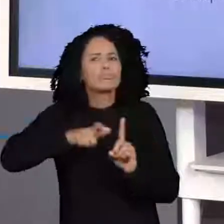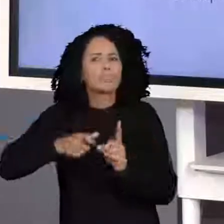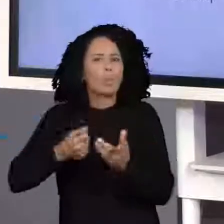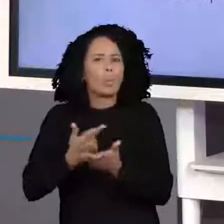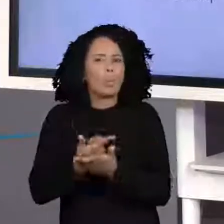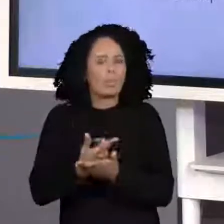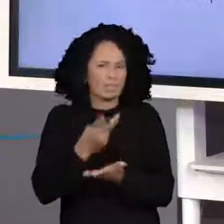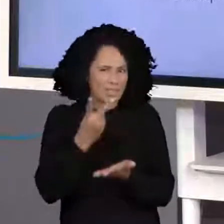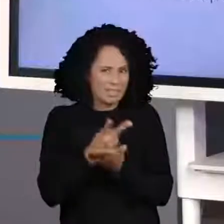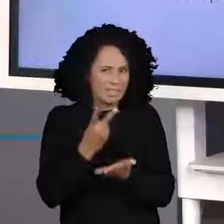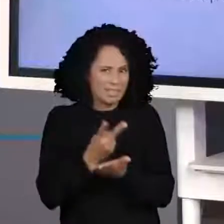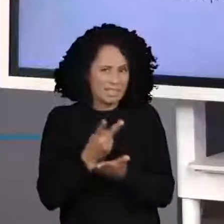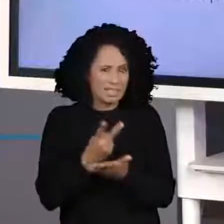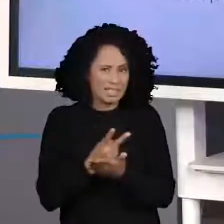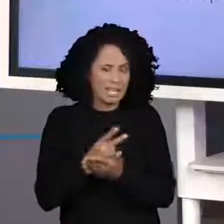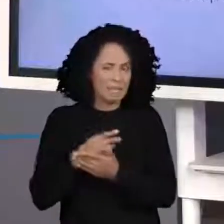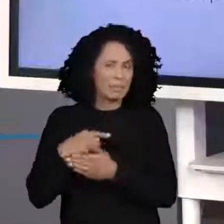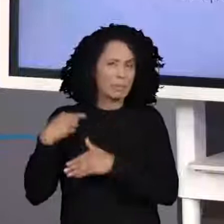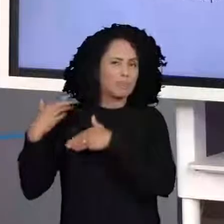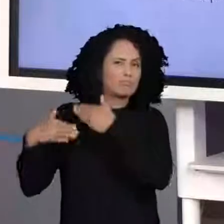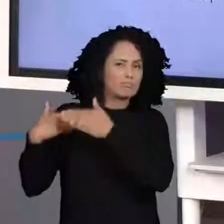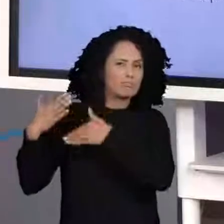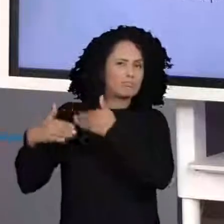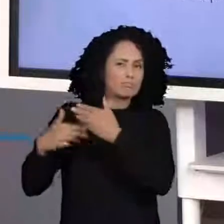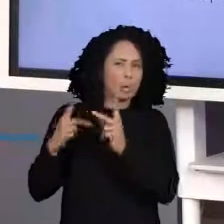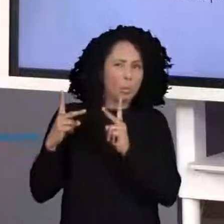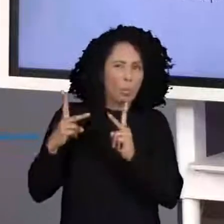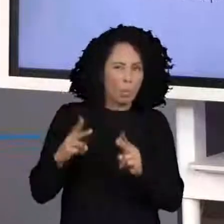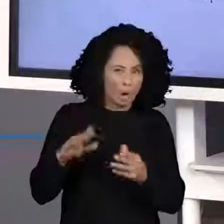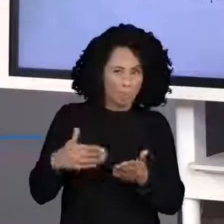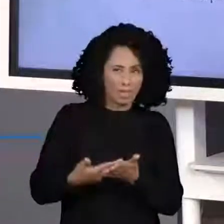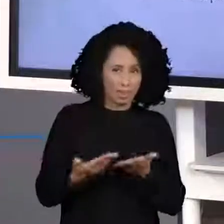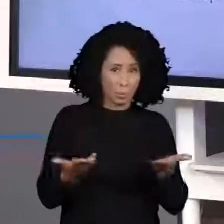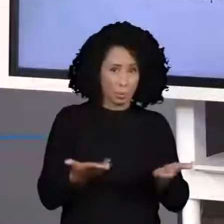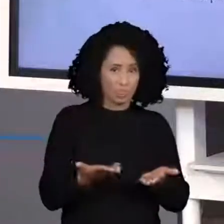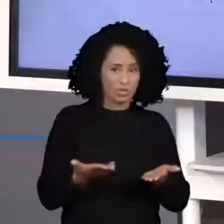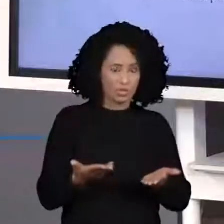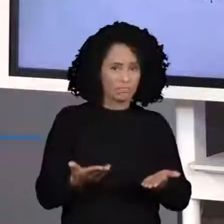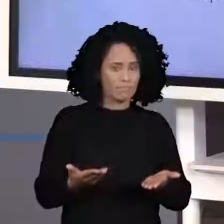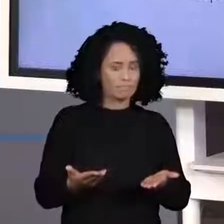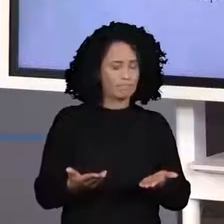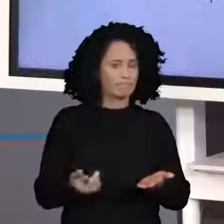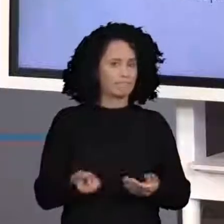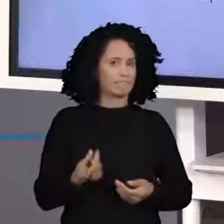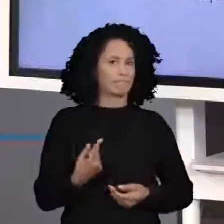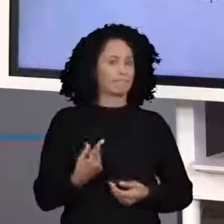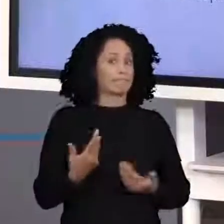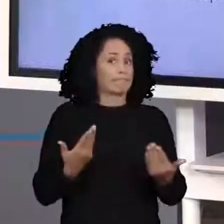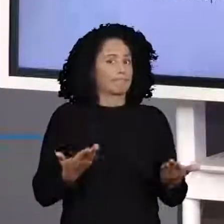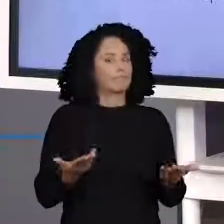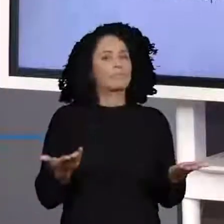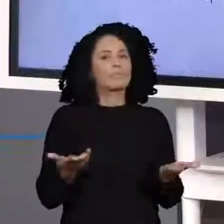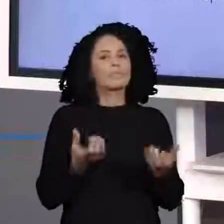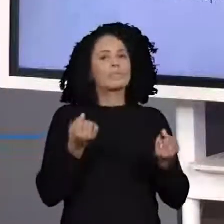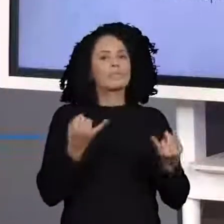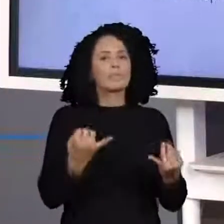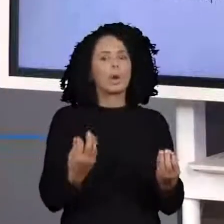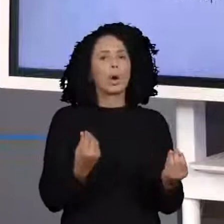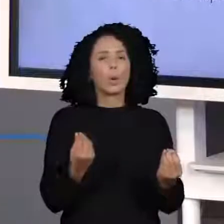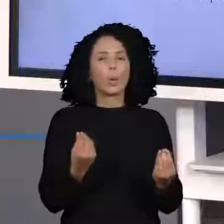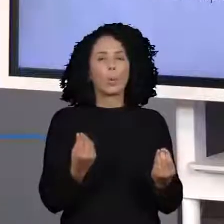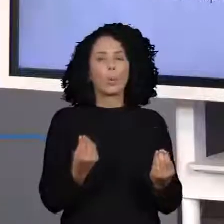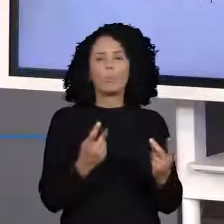do mesmo jeito ou mudou a forma de comprar a partir do passar do tempo? Então, vamos falar aí sobre as semelhanças e as